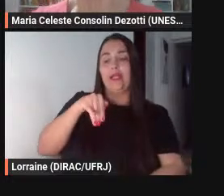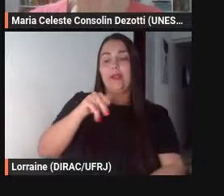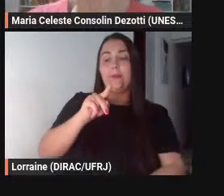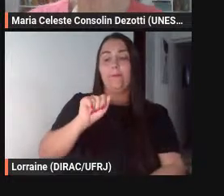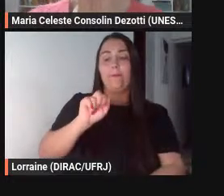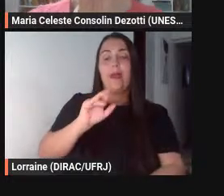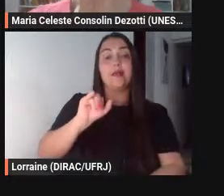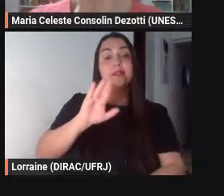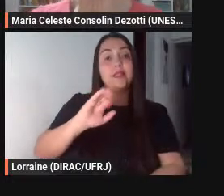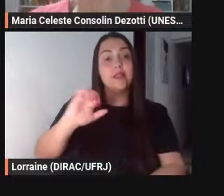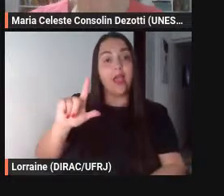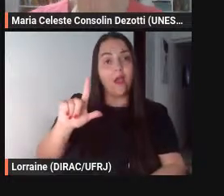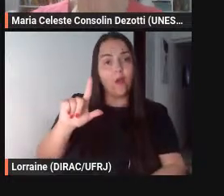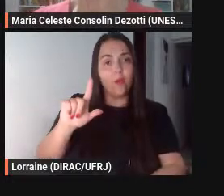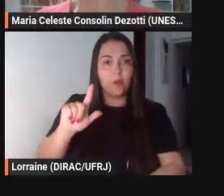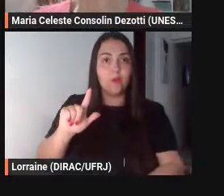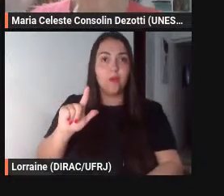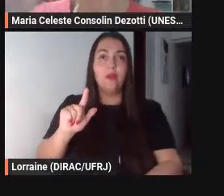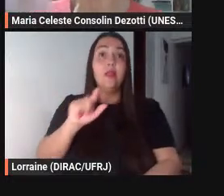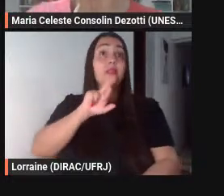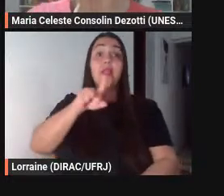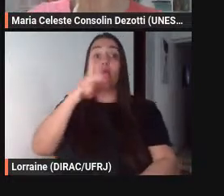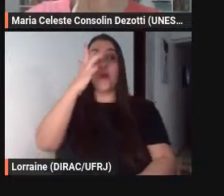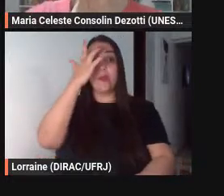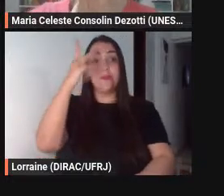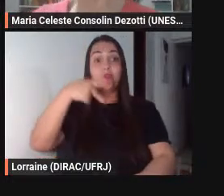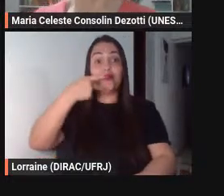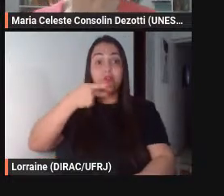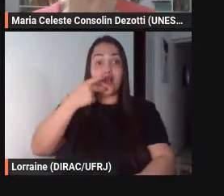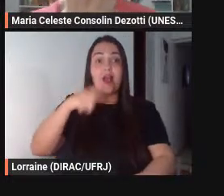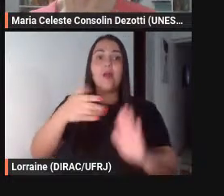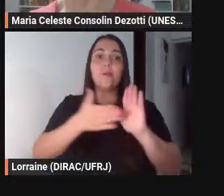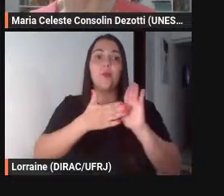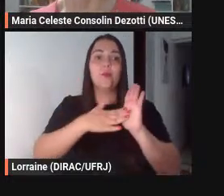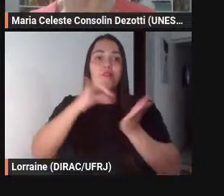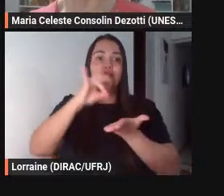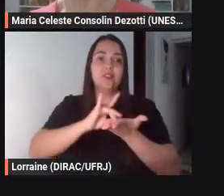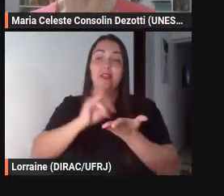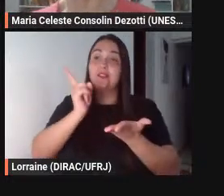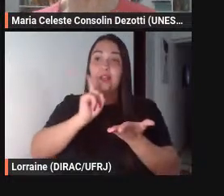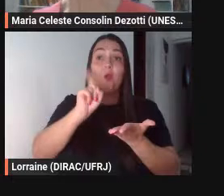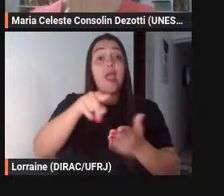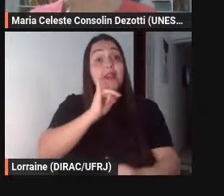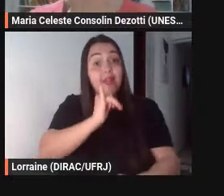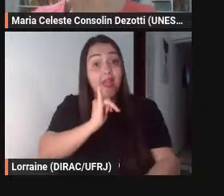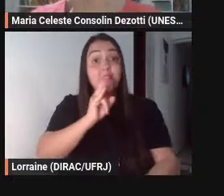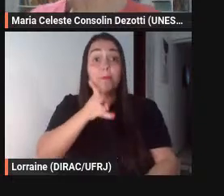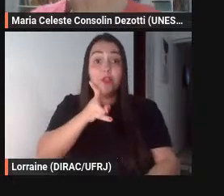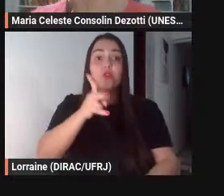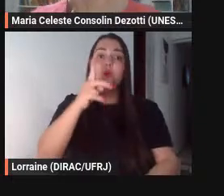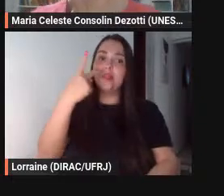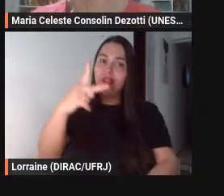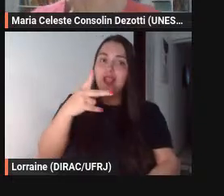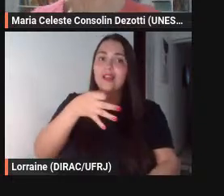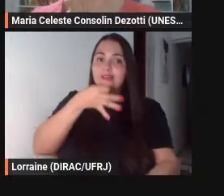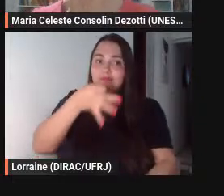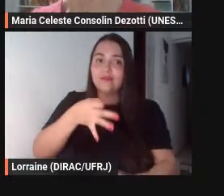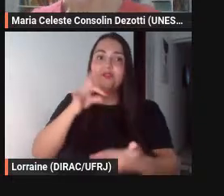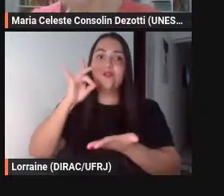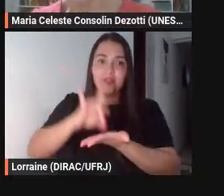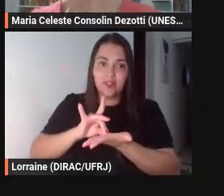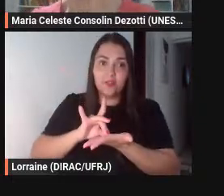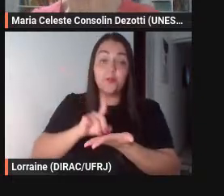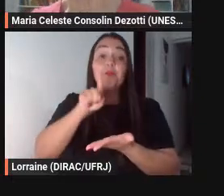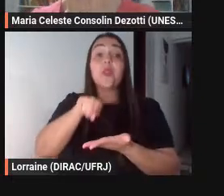está propondo essa verdade é a narrativa que sugere a verdade né é uma é uma estratégia